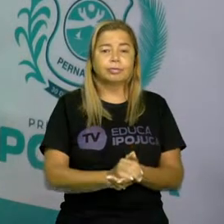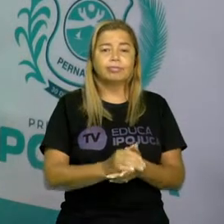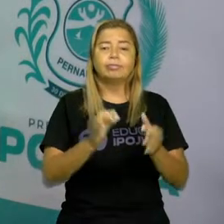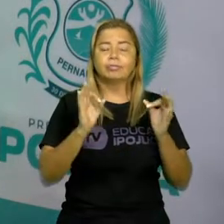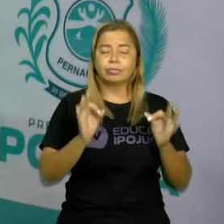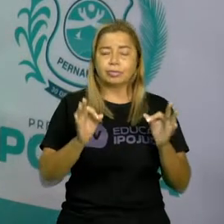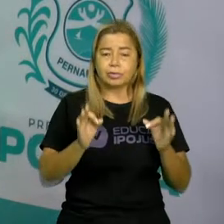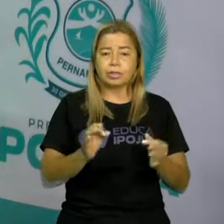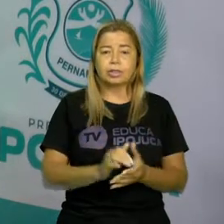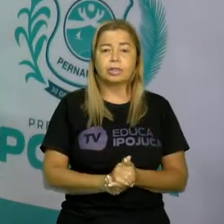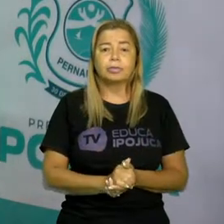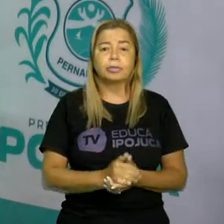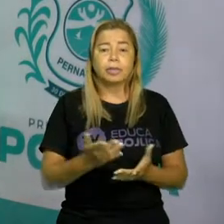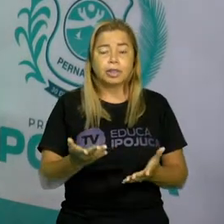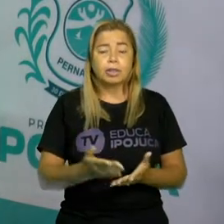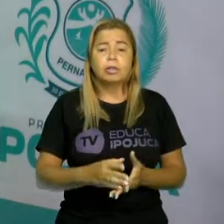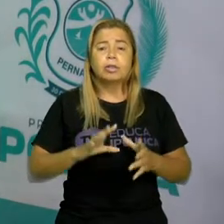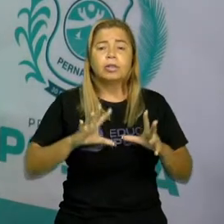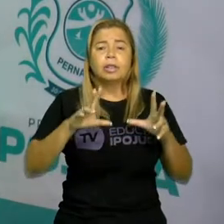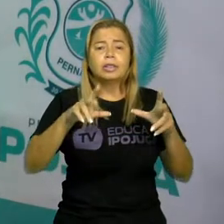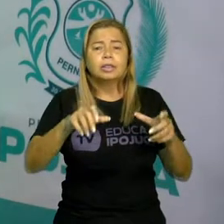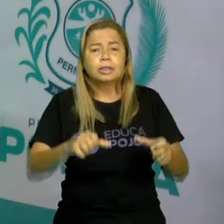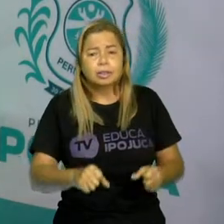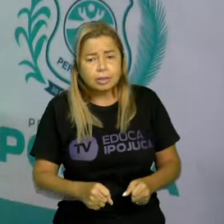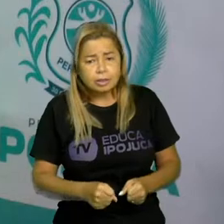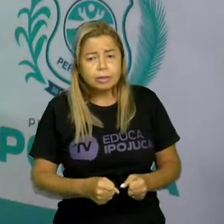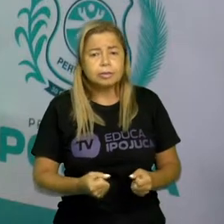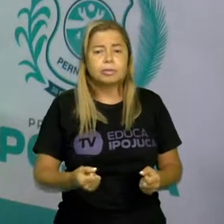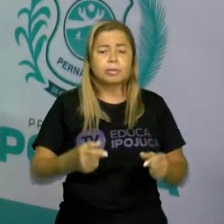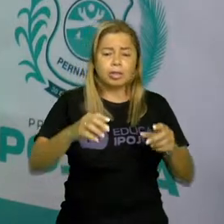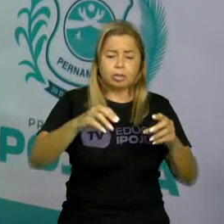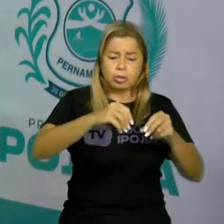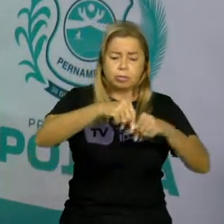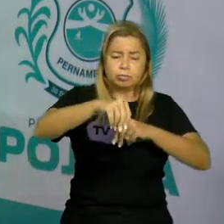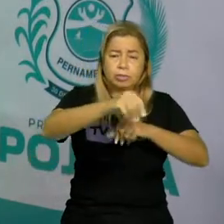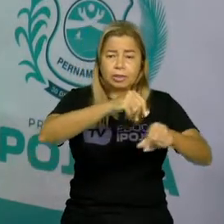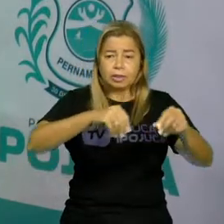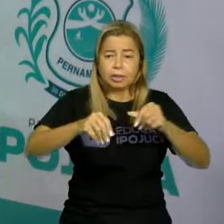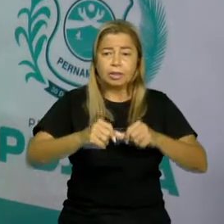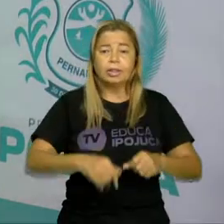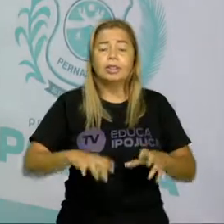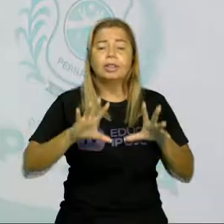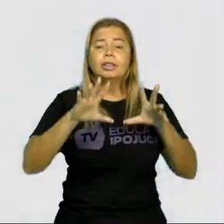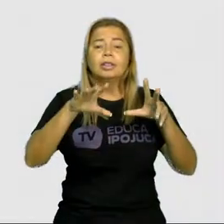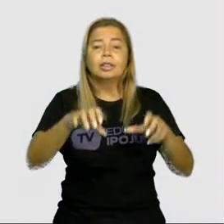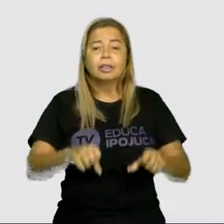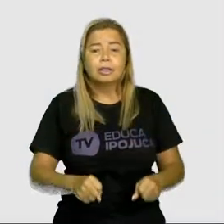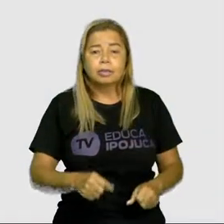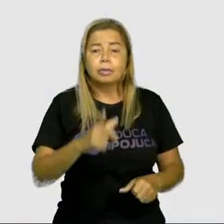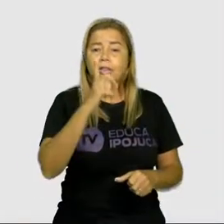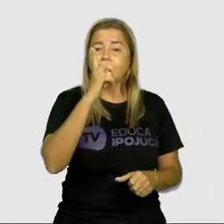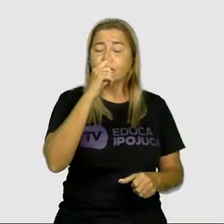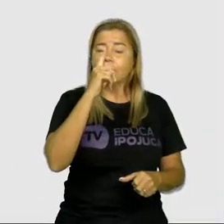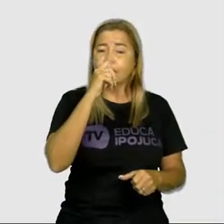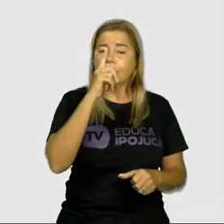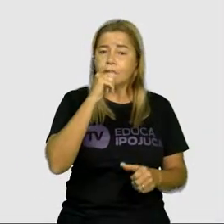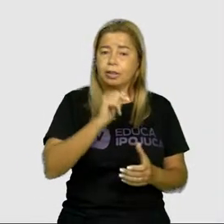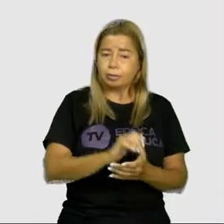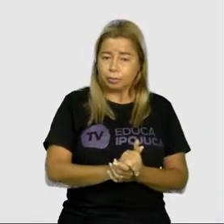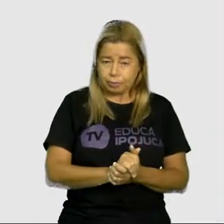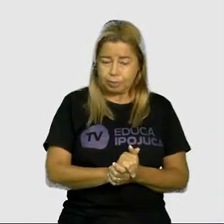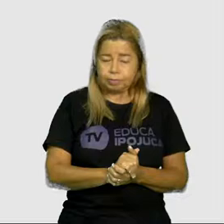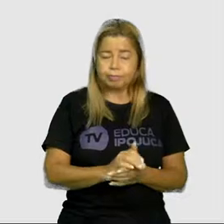animais terrestres e animais aquáticos. Esse daqui é terrestre e